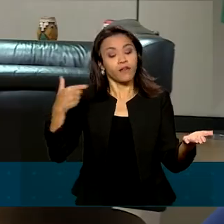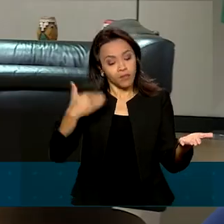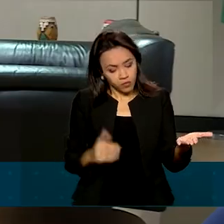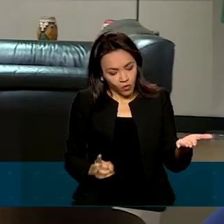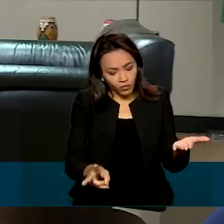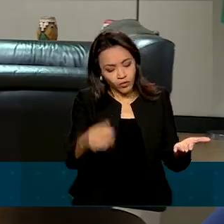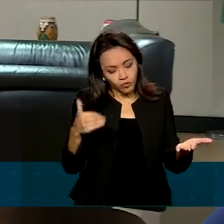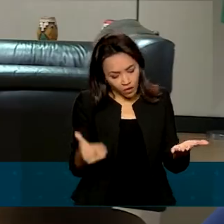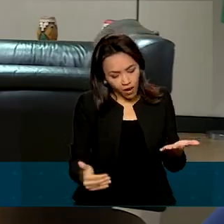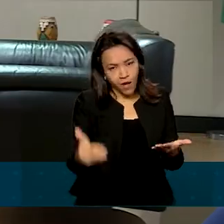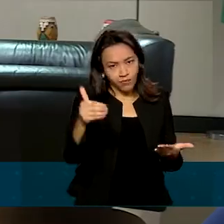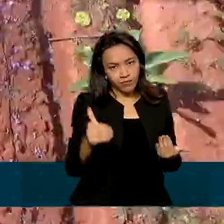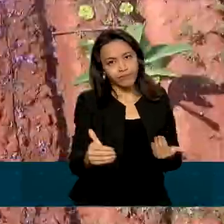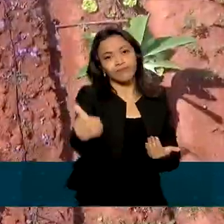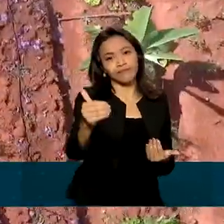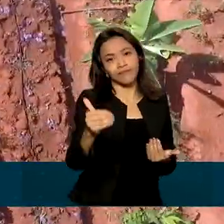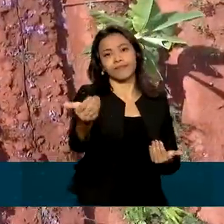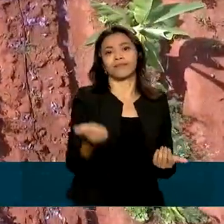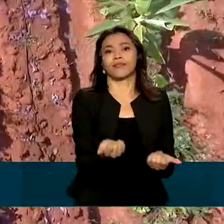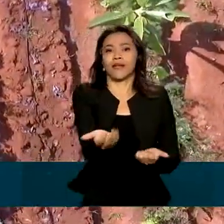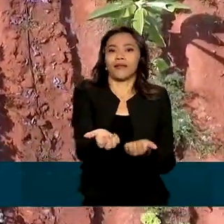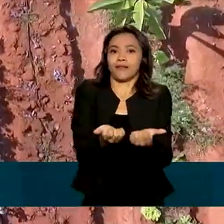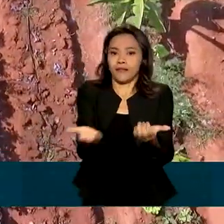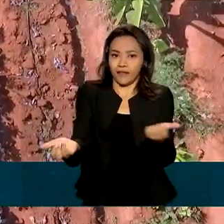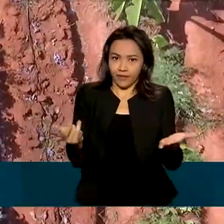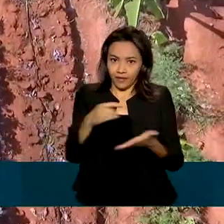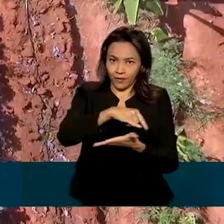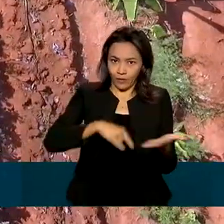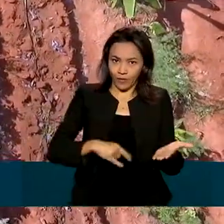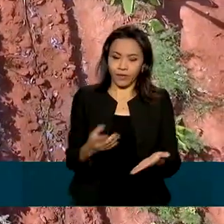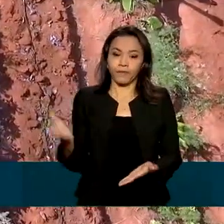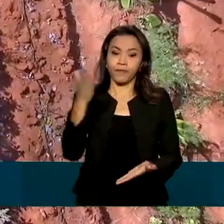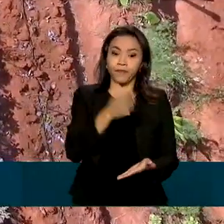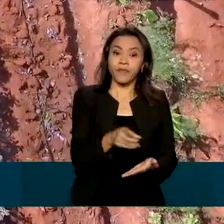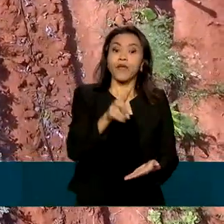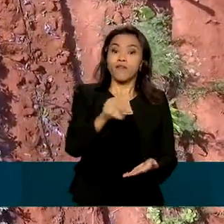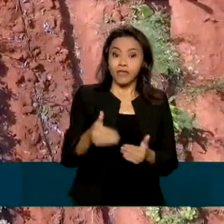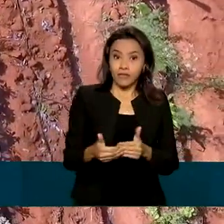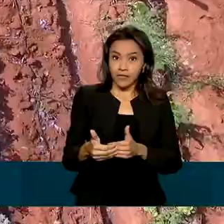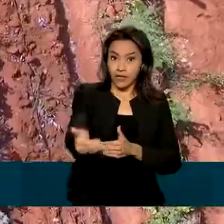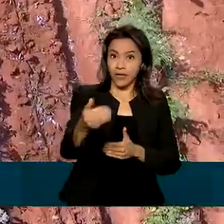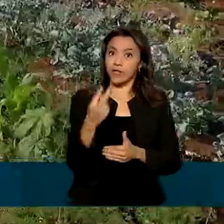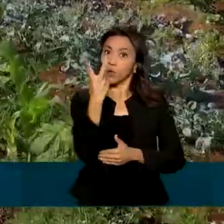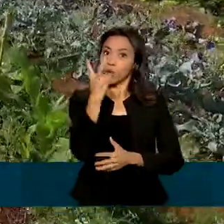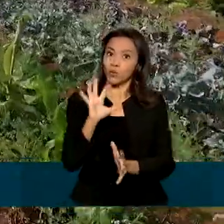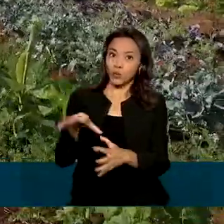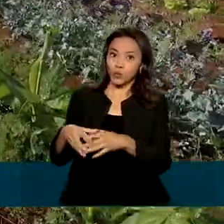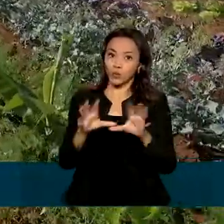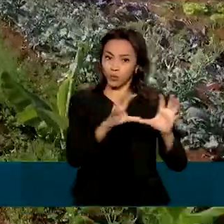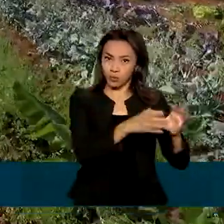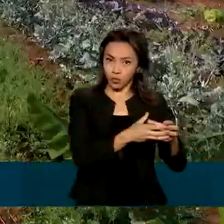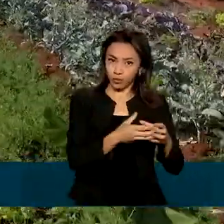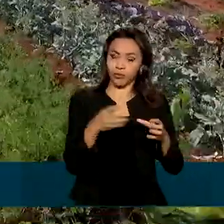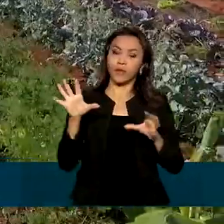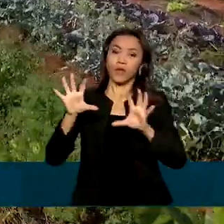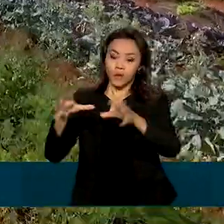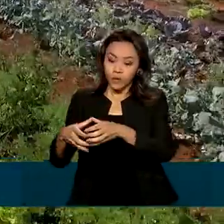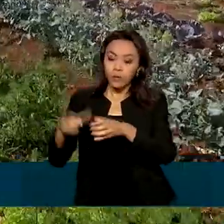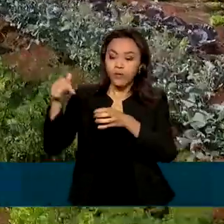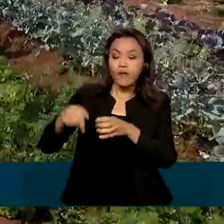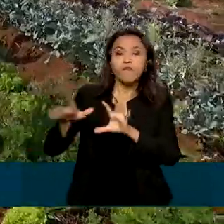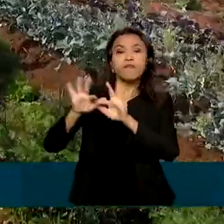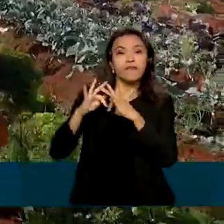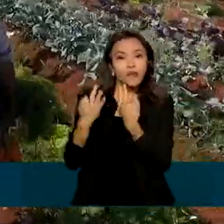à medida que isso for sendo produzido. Segundo o INCRA, na força-tarefa serão atendidos dois grupos. As famílias que já estão